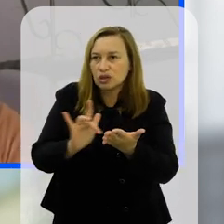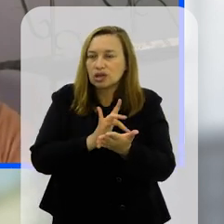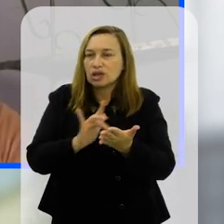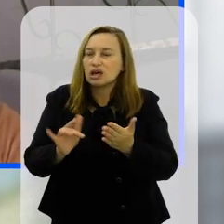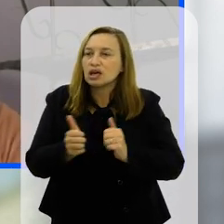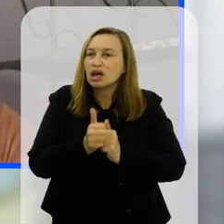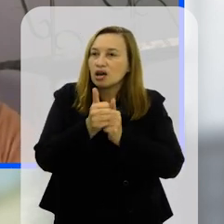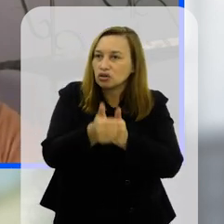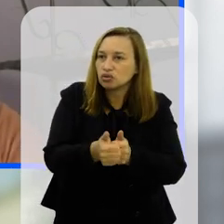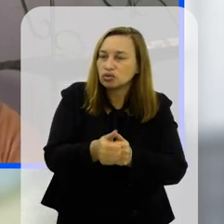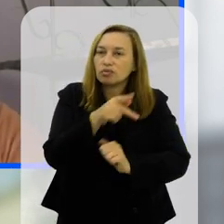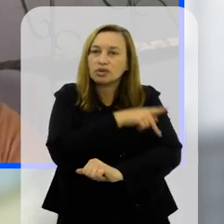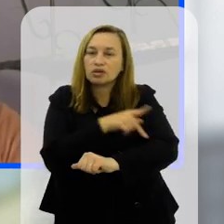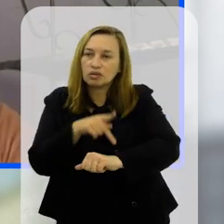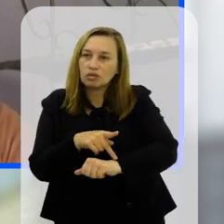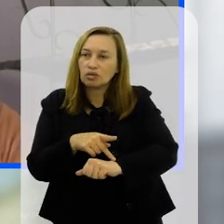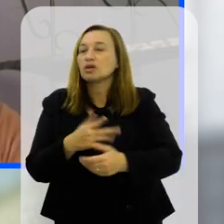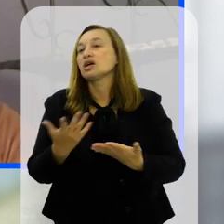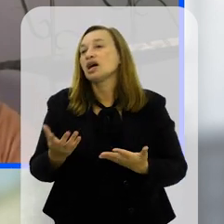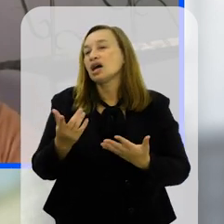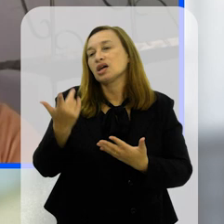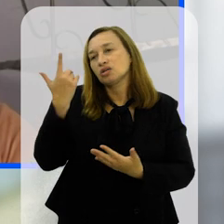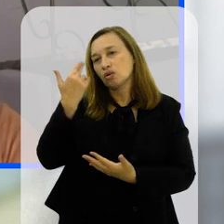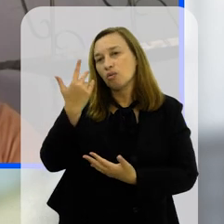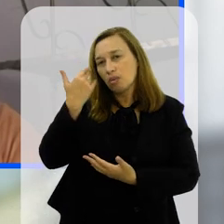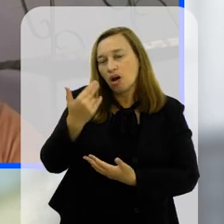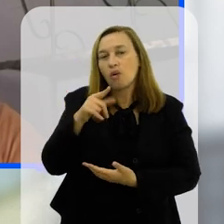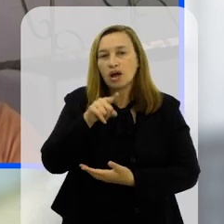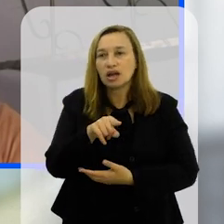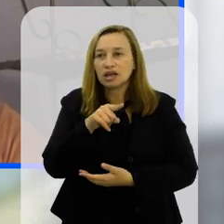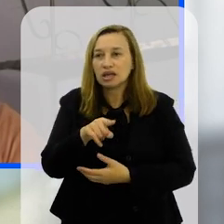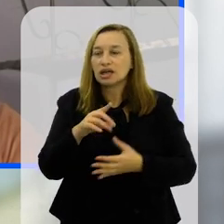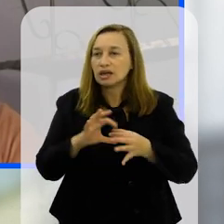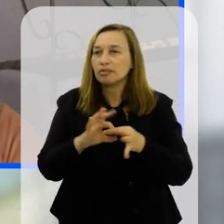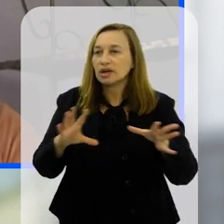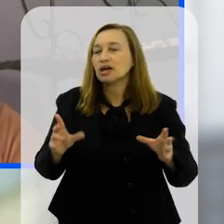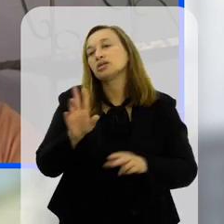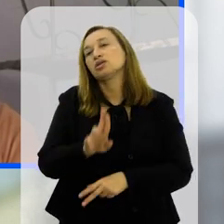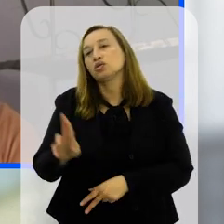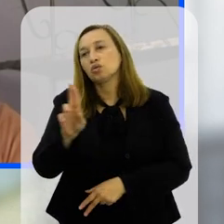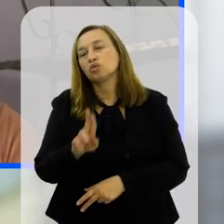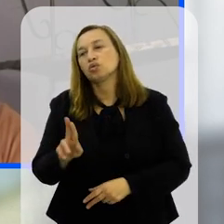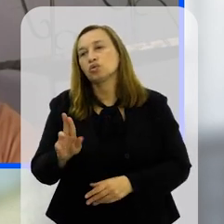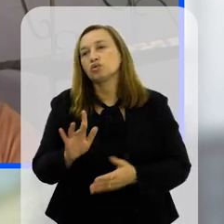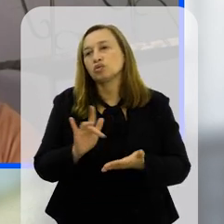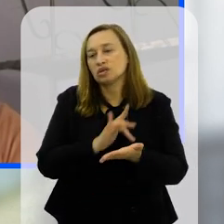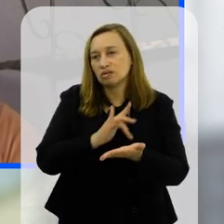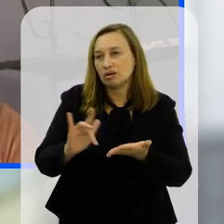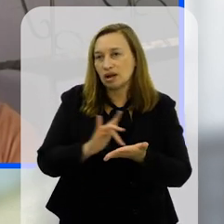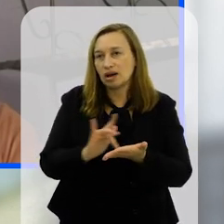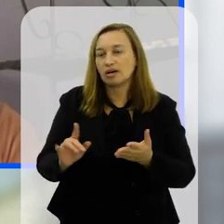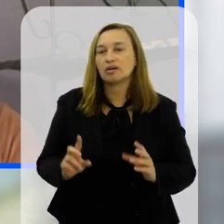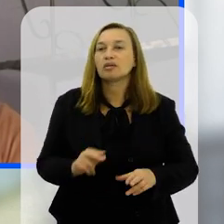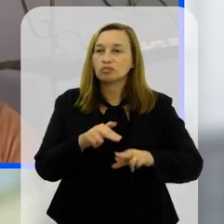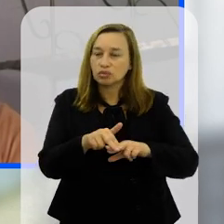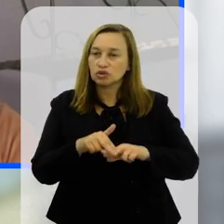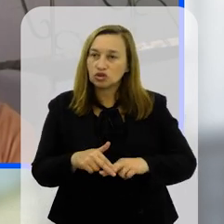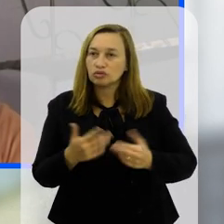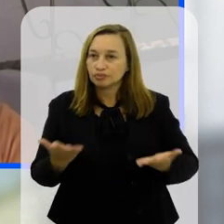pedagógica de sala de aula e nesses casos é perfeitamente validado ali e autorizado que ele utilize o celular pra essa finalidade